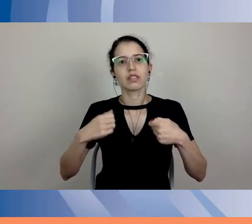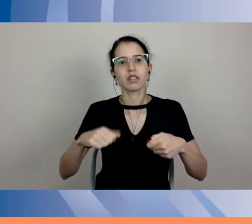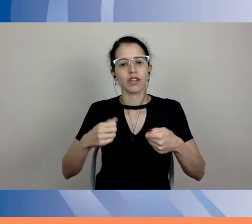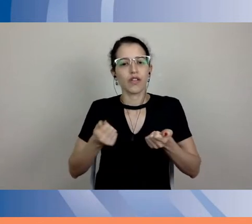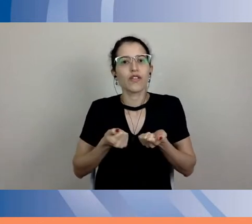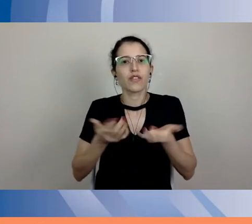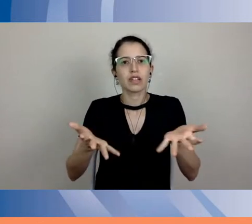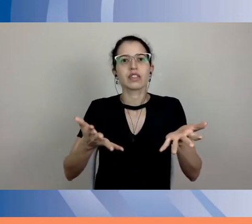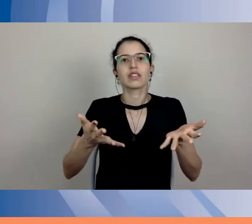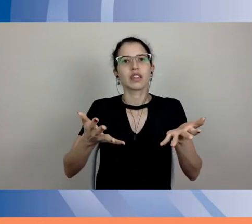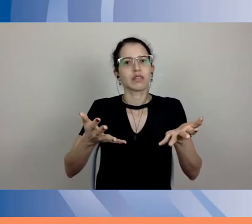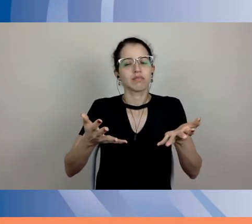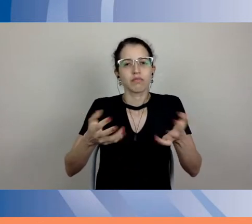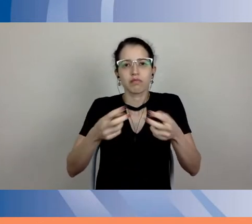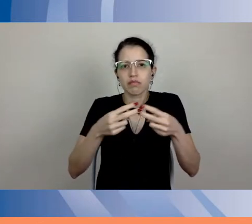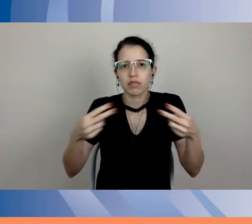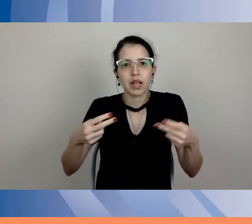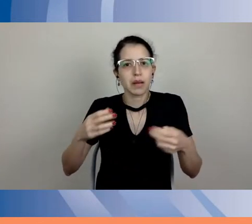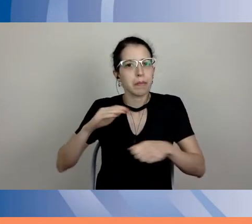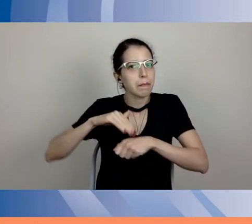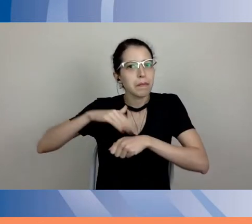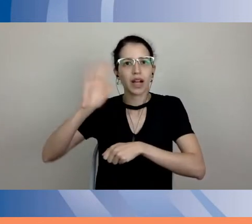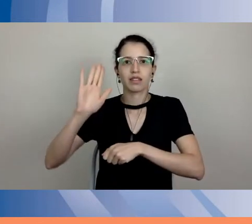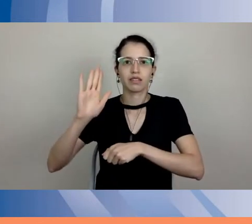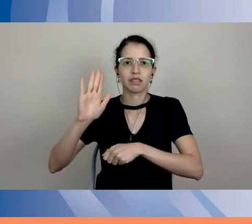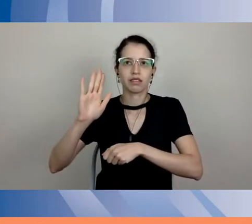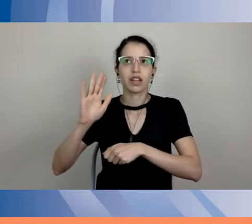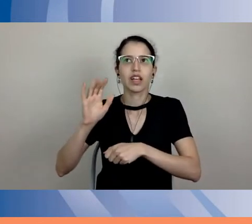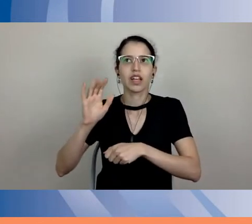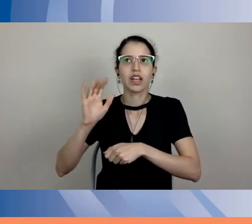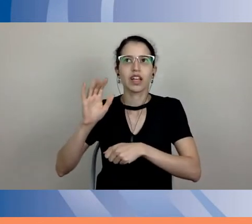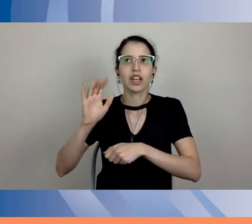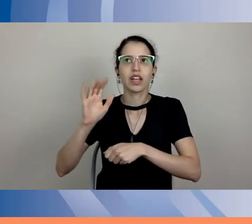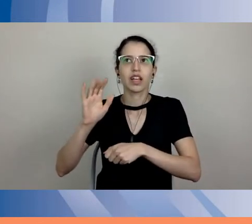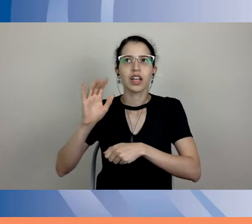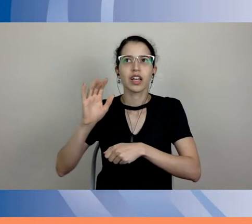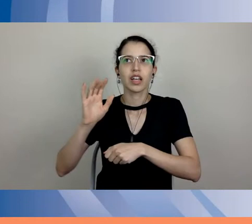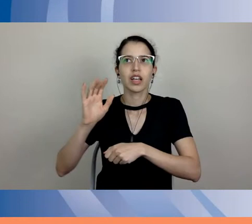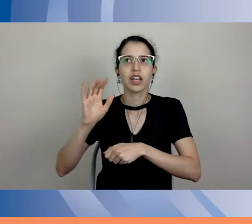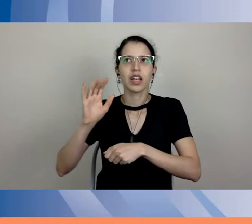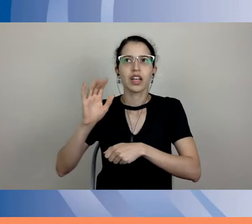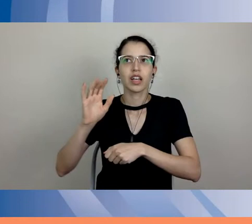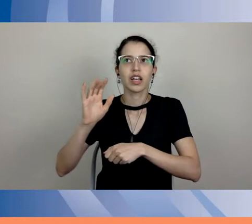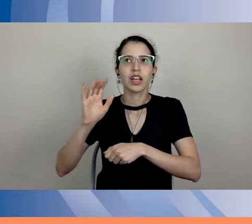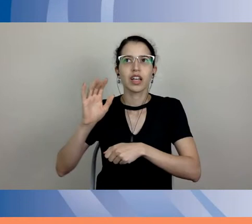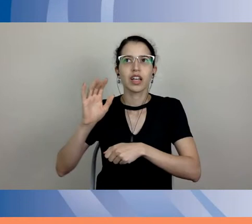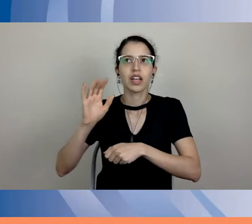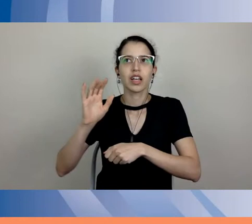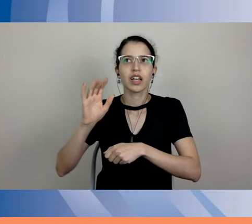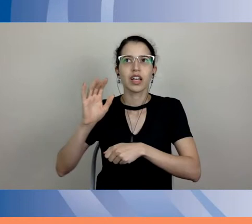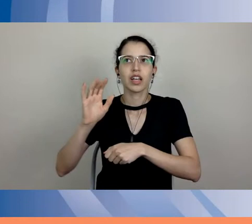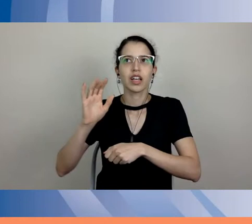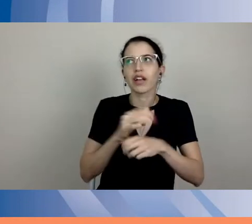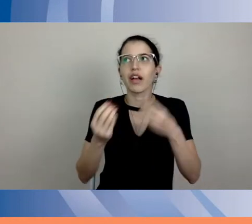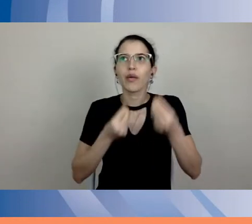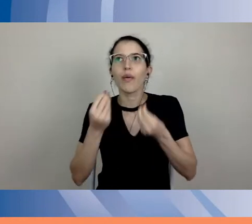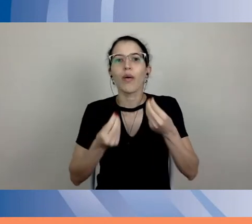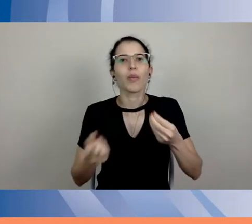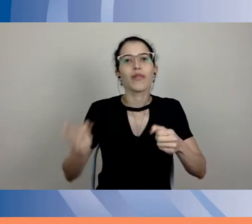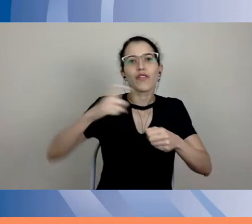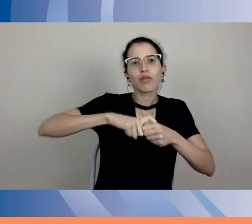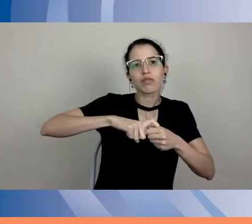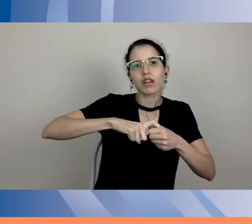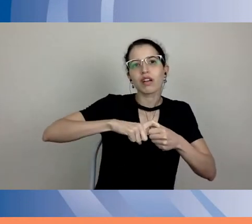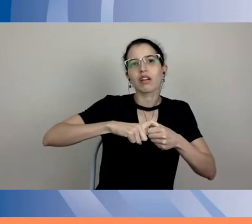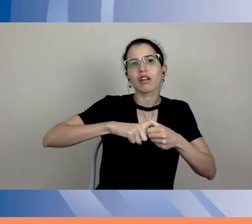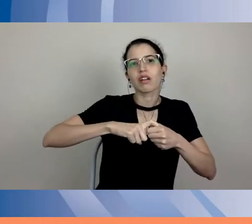algo a mais. Para além de protocolos, para além de medidas que dizem quando votaremos presencial e híbrido,